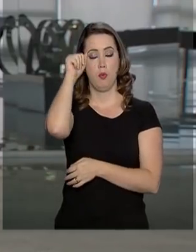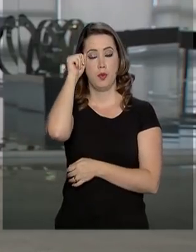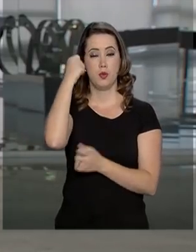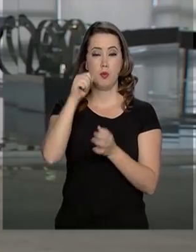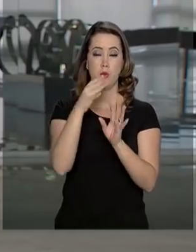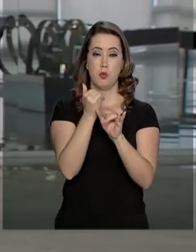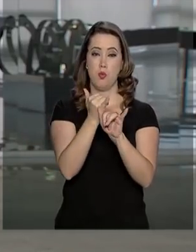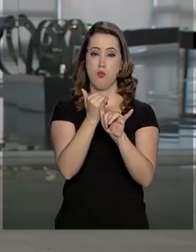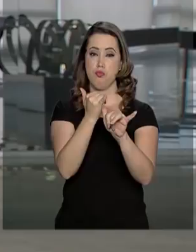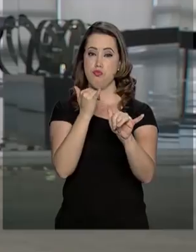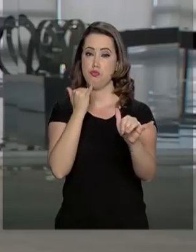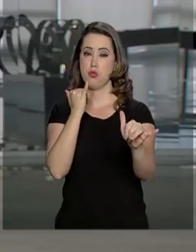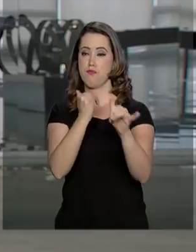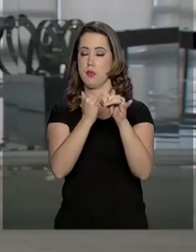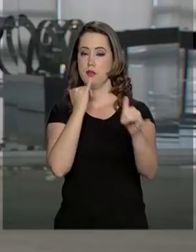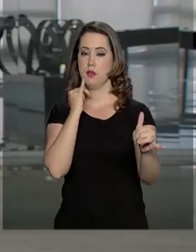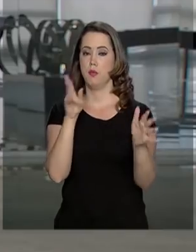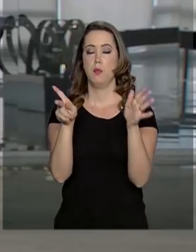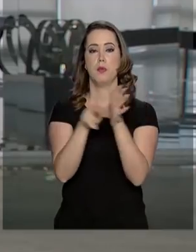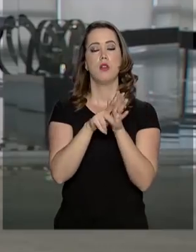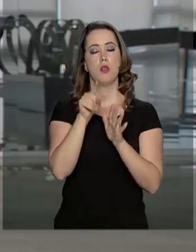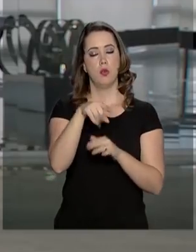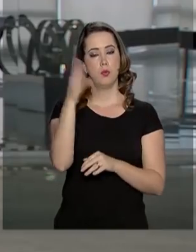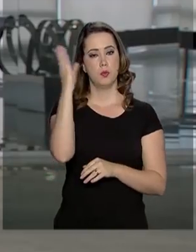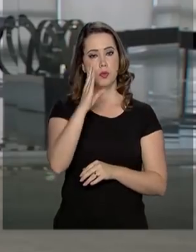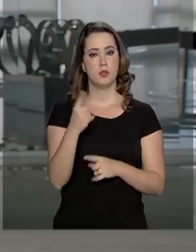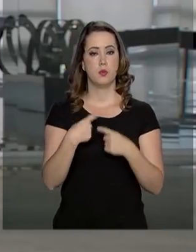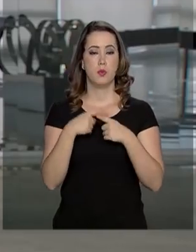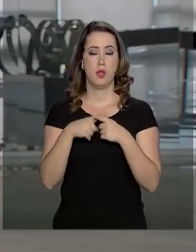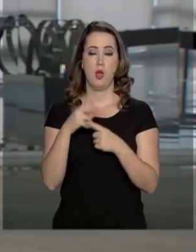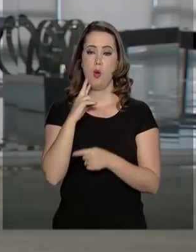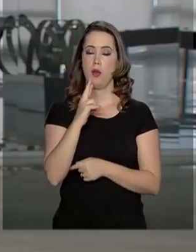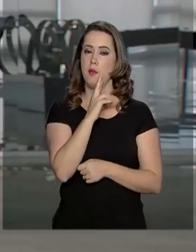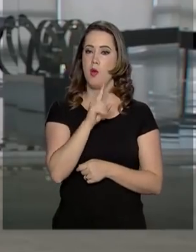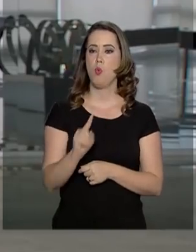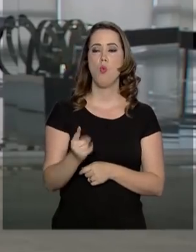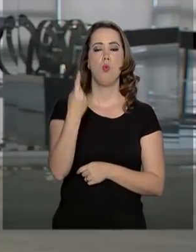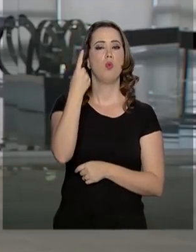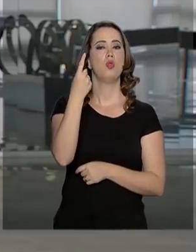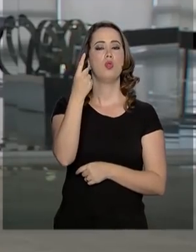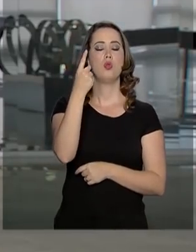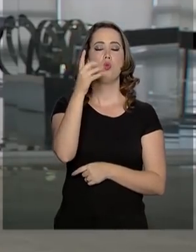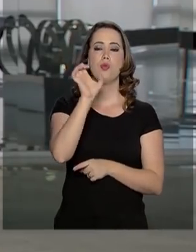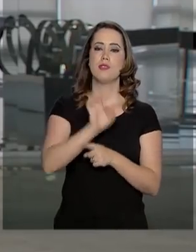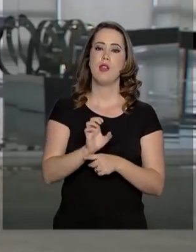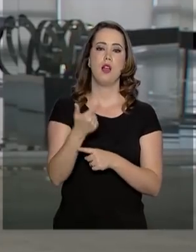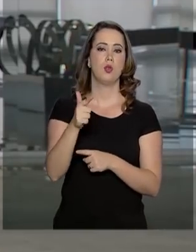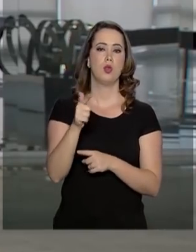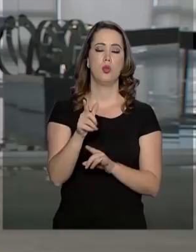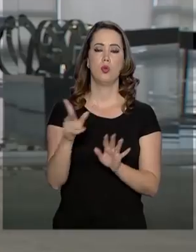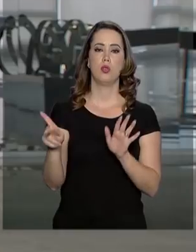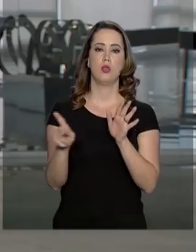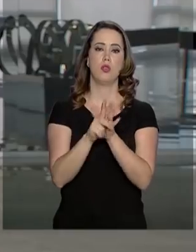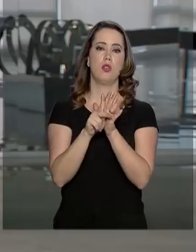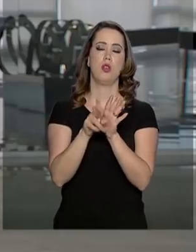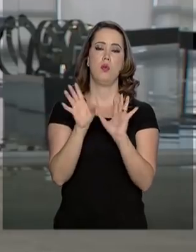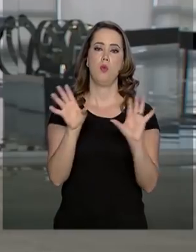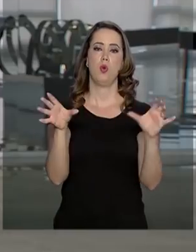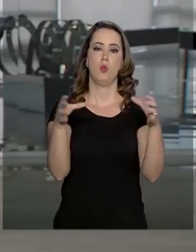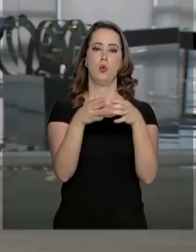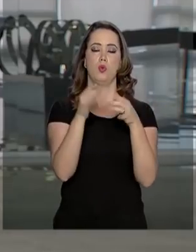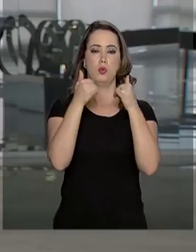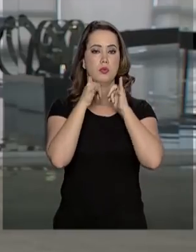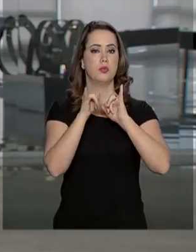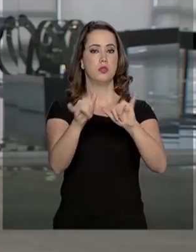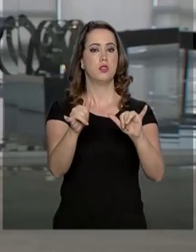Roraima ao sistema interligado nacional, já que Roraima é o único Estado brasileiro que não faz parte, não compõe o